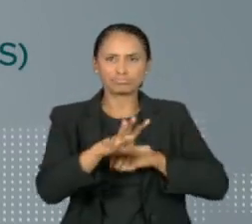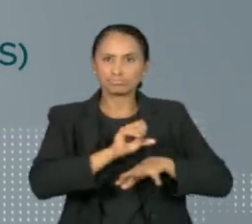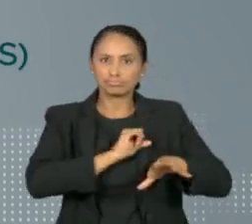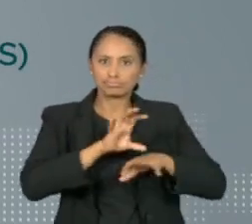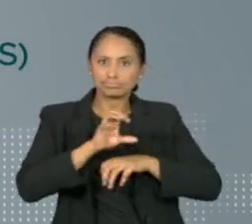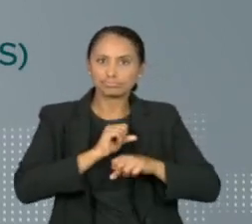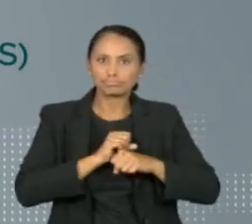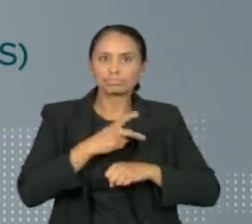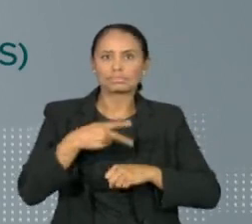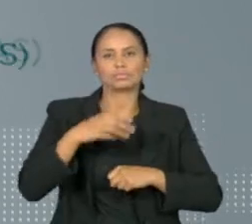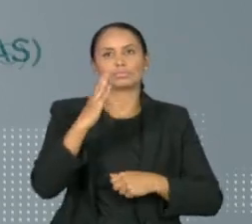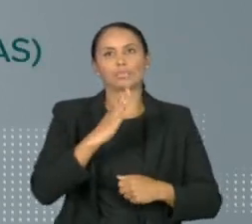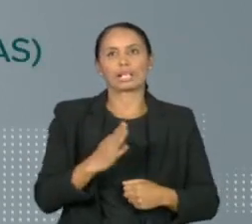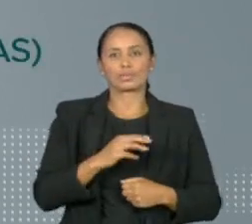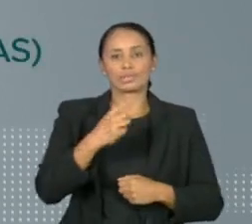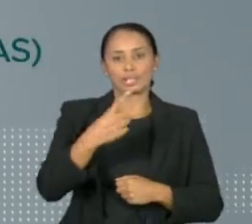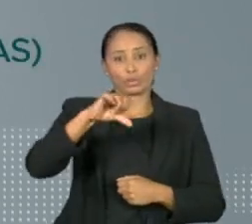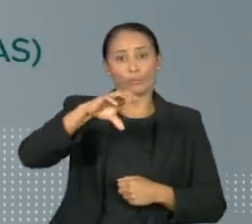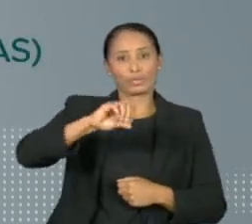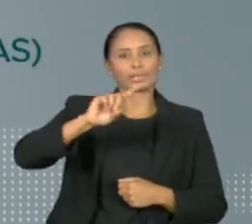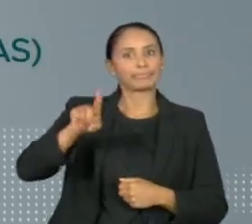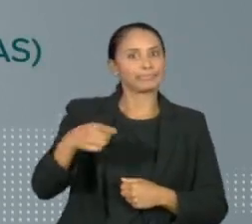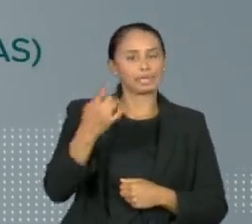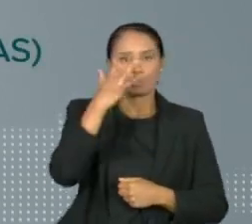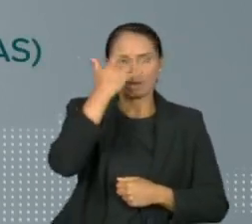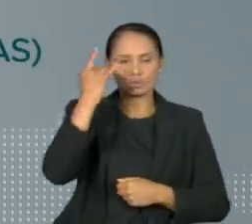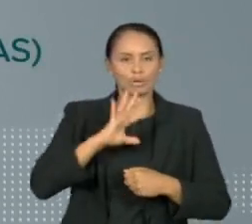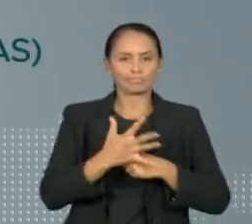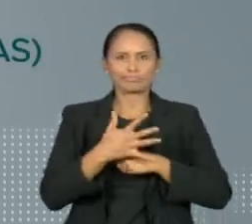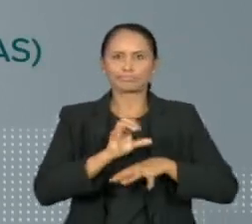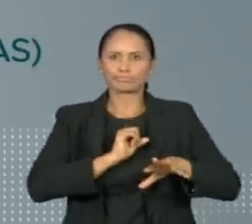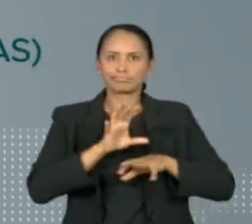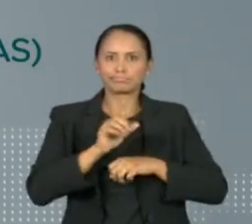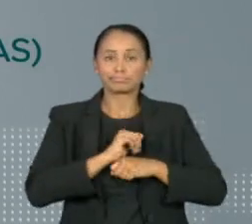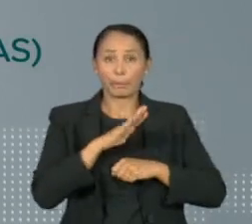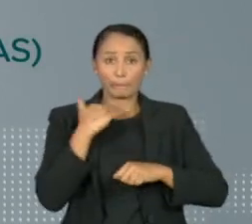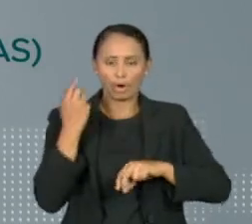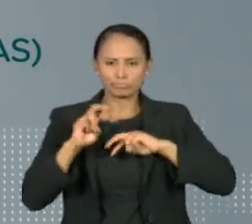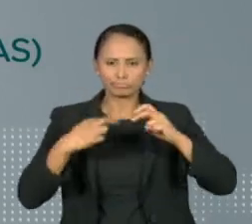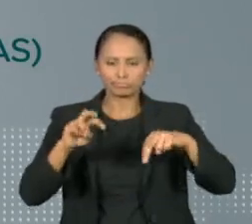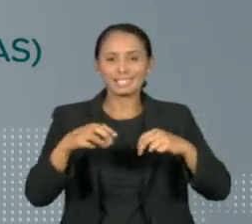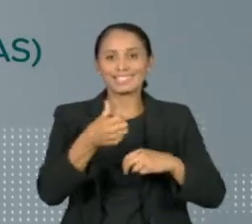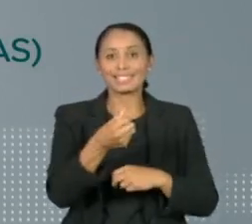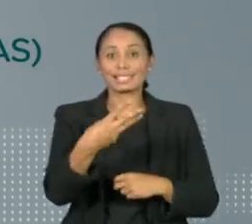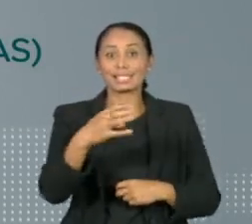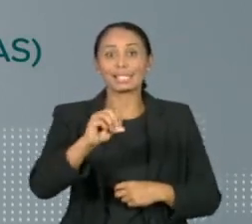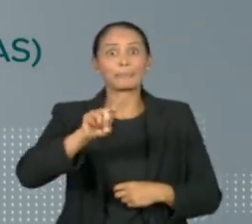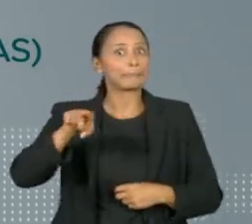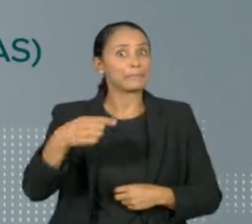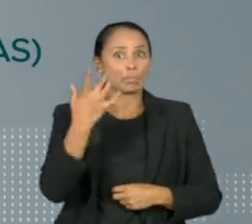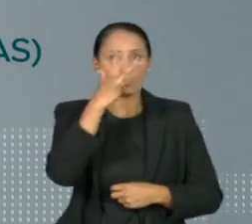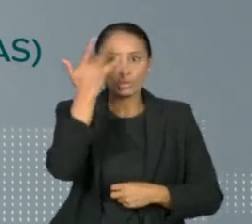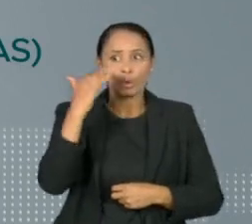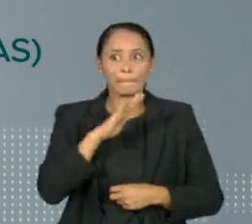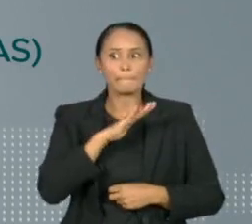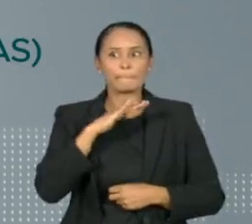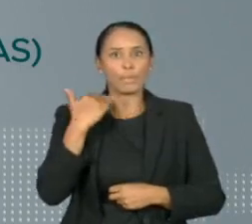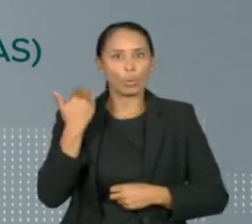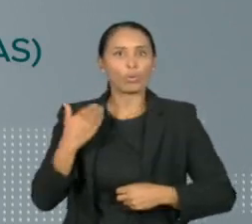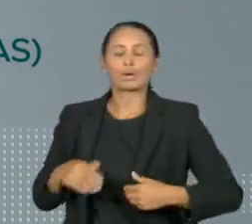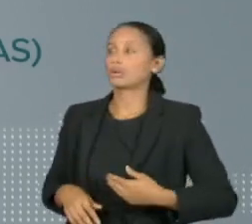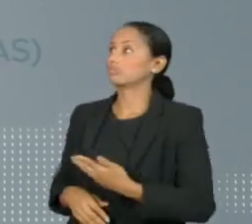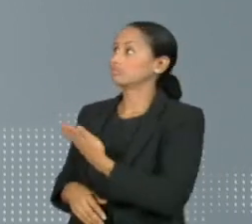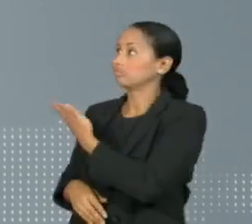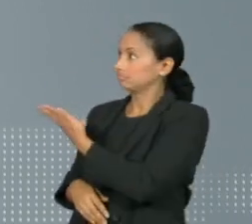próxima a 190 mil. O total de mortes se aproxima de 630 mil, quase 700